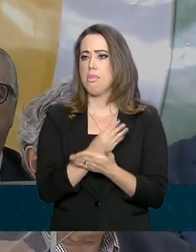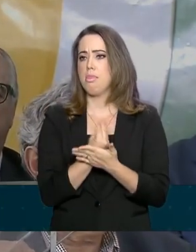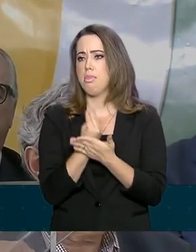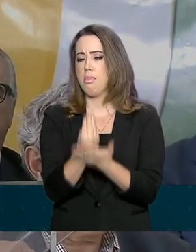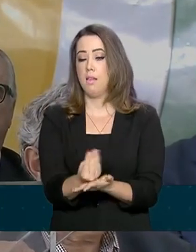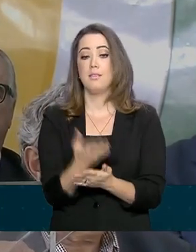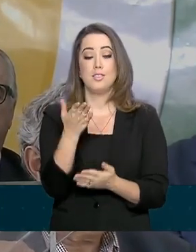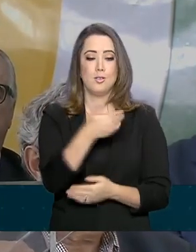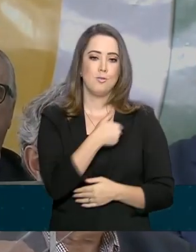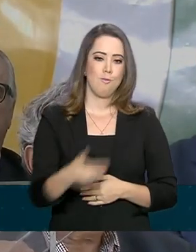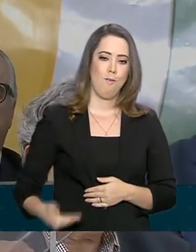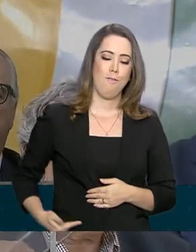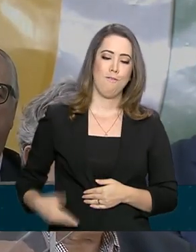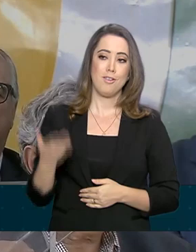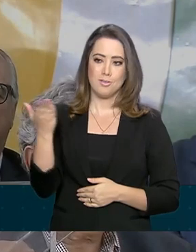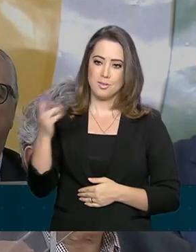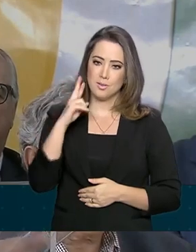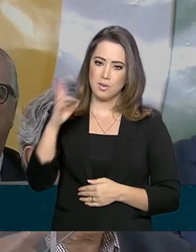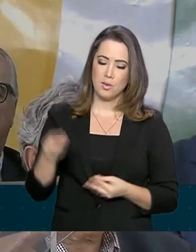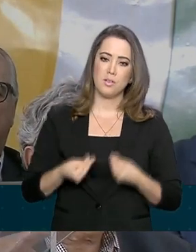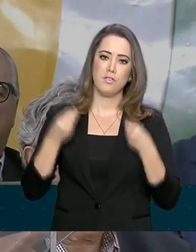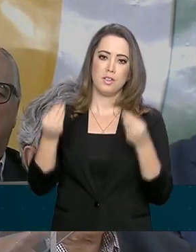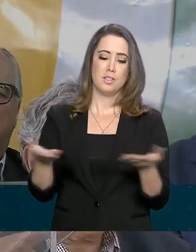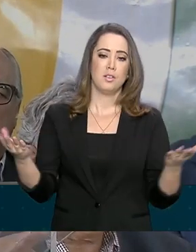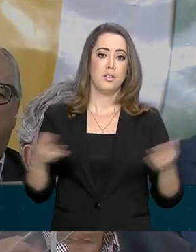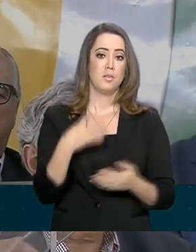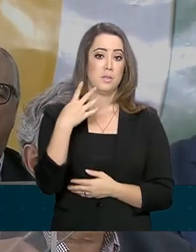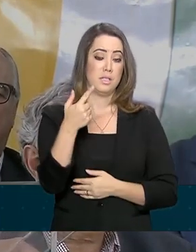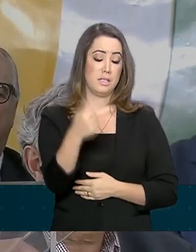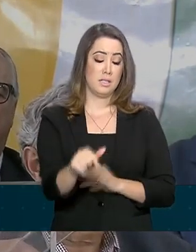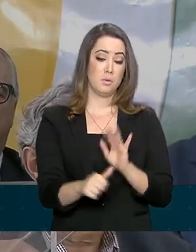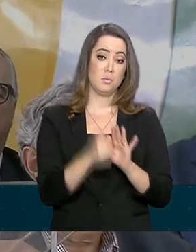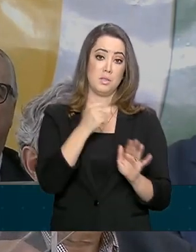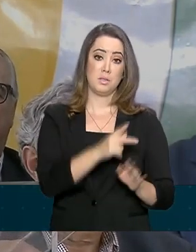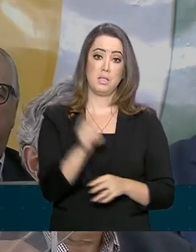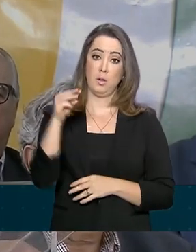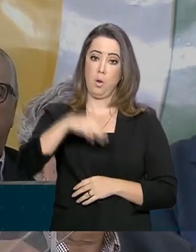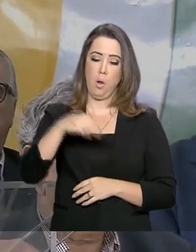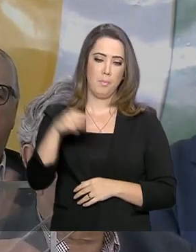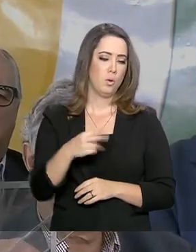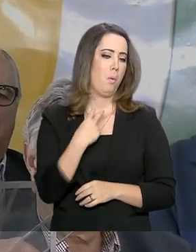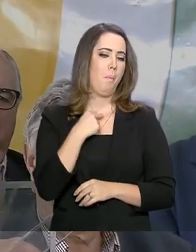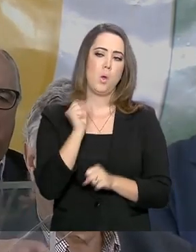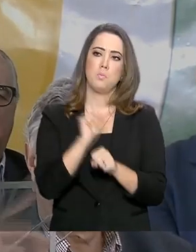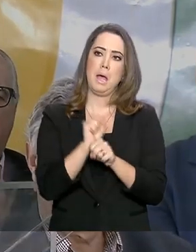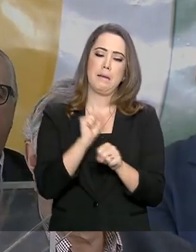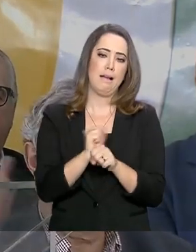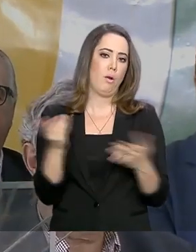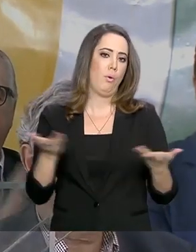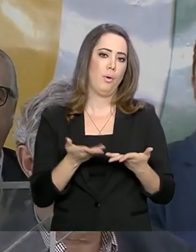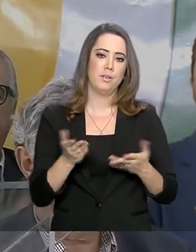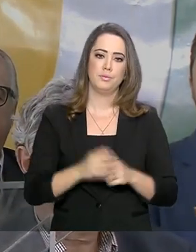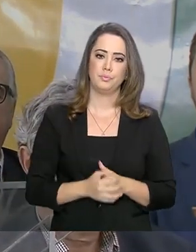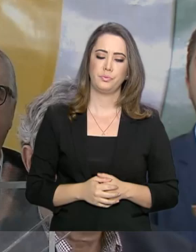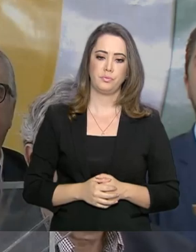presidente está entregando os 47 primeiros quilômetros e não vai parar por aí. Não vai parar por aí.